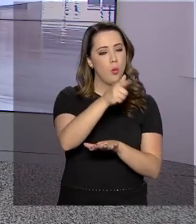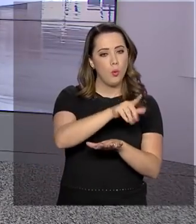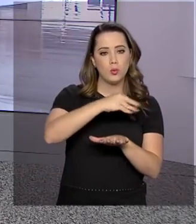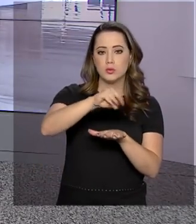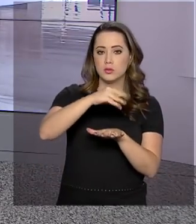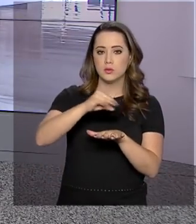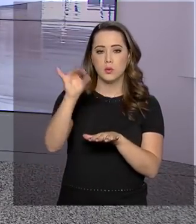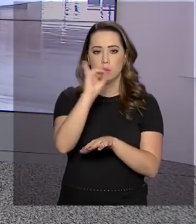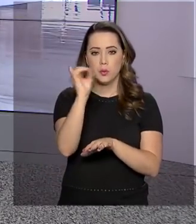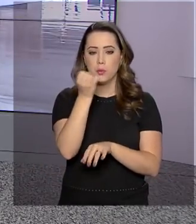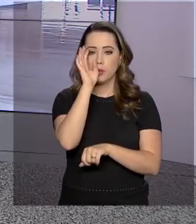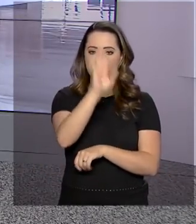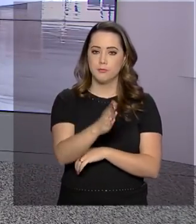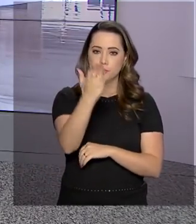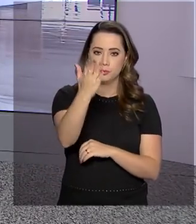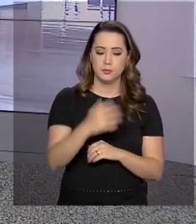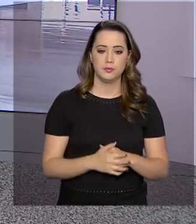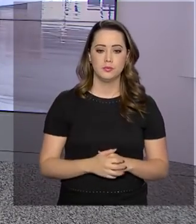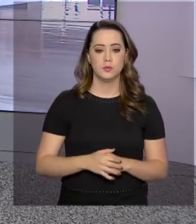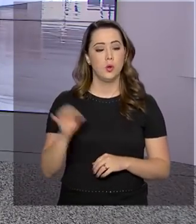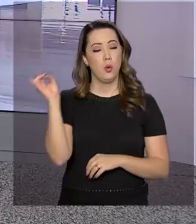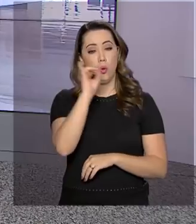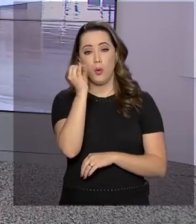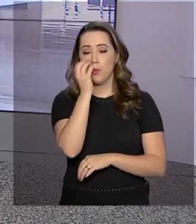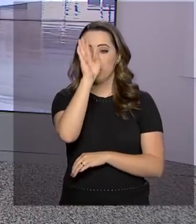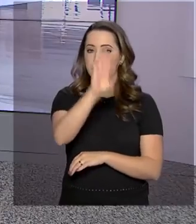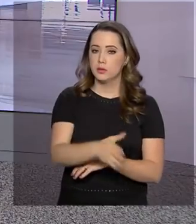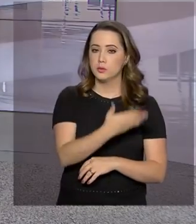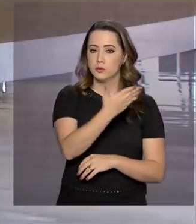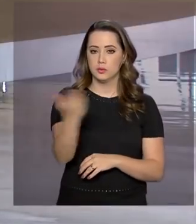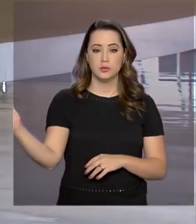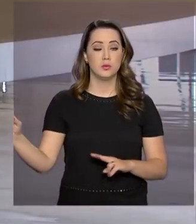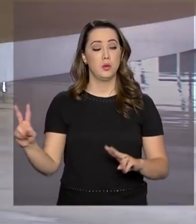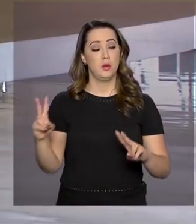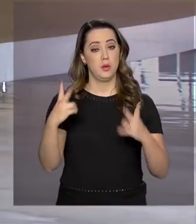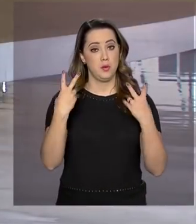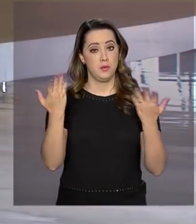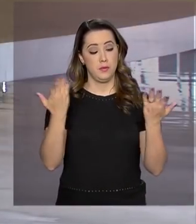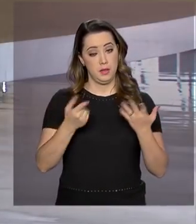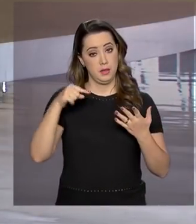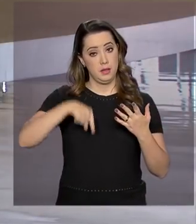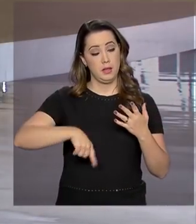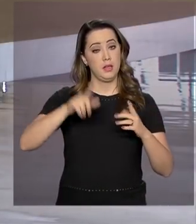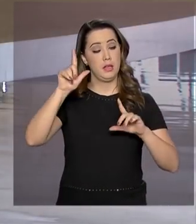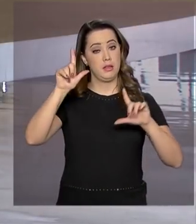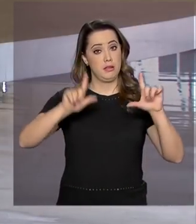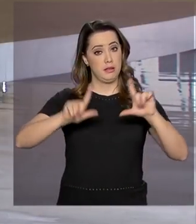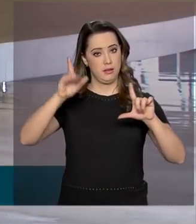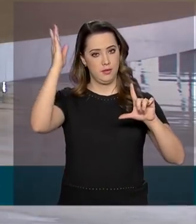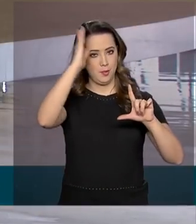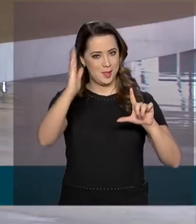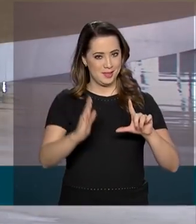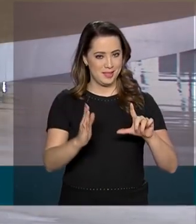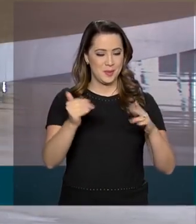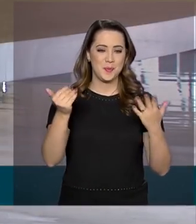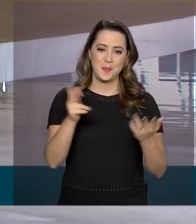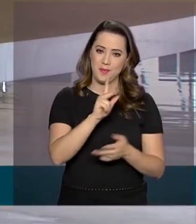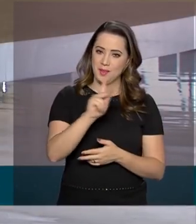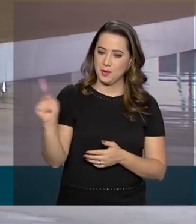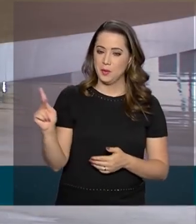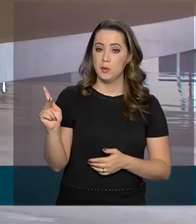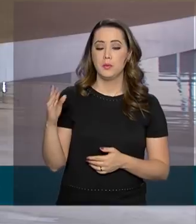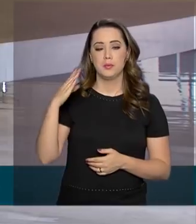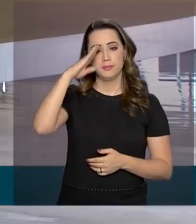Oi Luana, boa tarde pra você. Olá Roberto, boa tarde. Boa tarde a todos que nos acompanham aqui na TV Brasil. O presidente Jair Bolsonaro